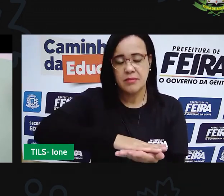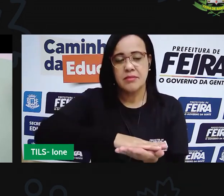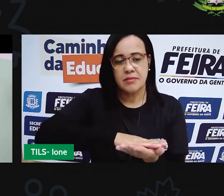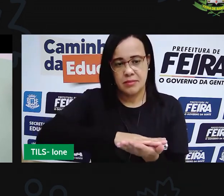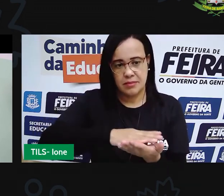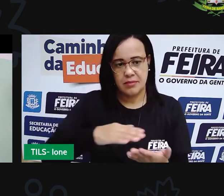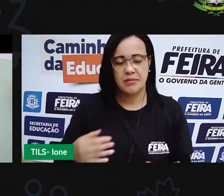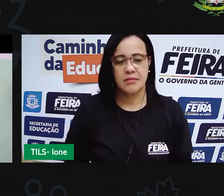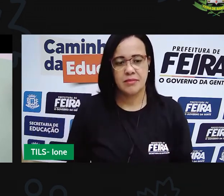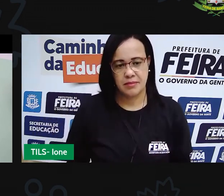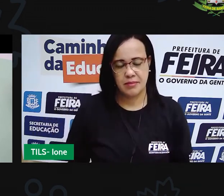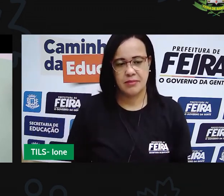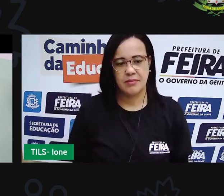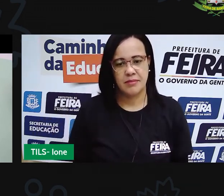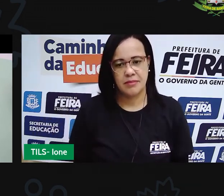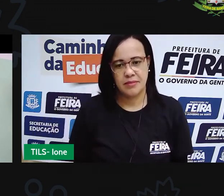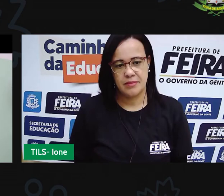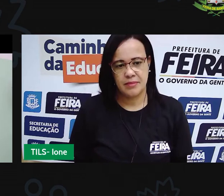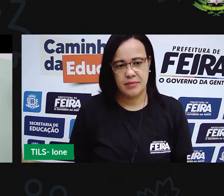aqui passando a mão